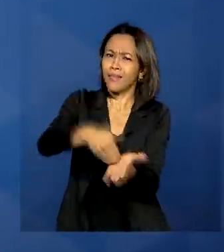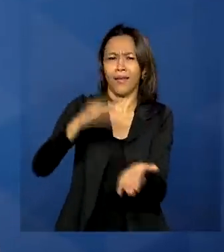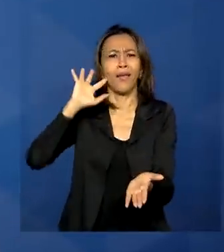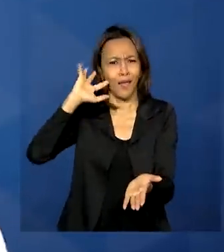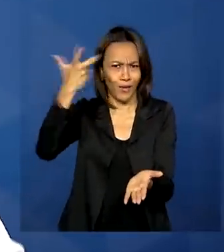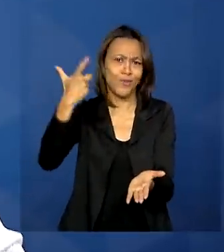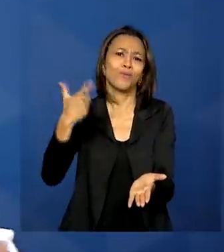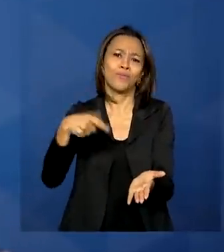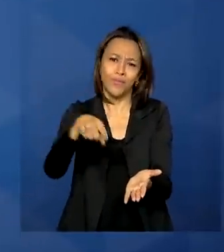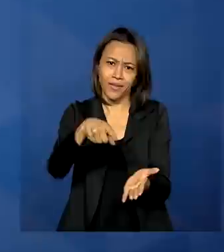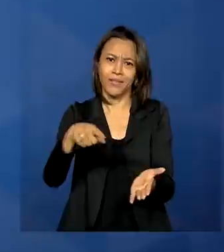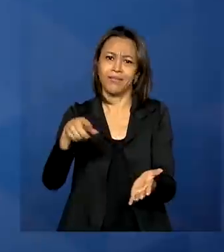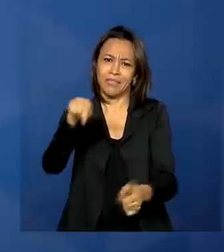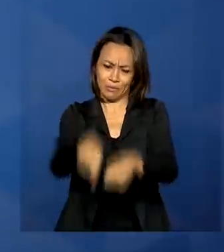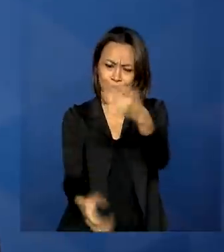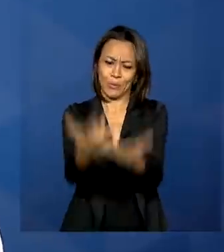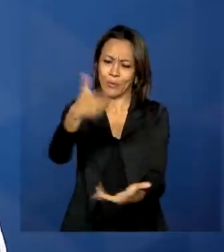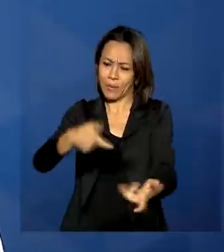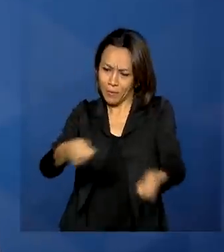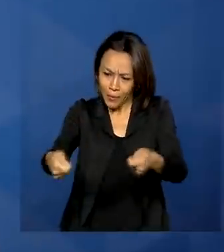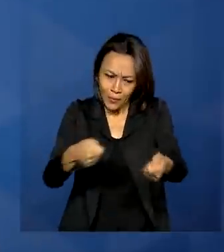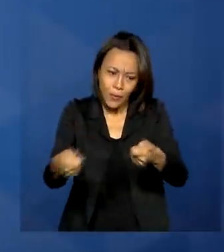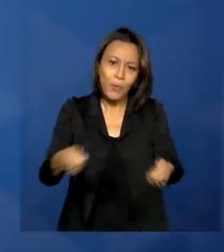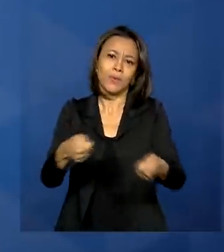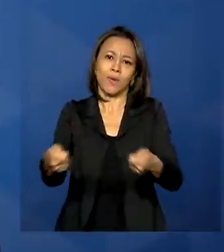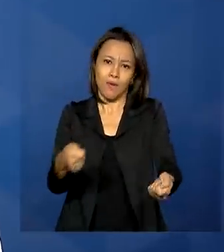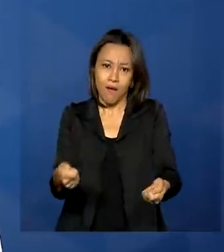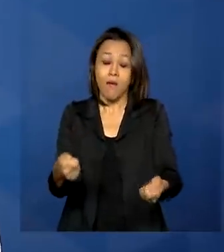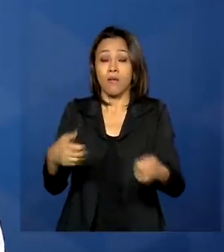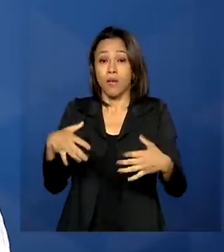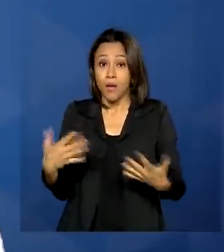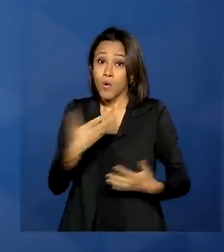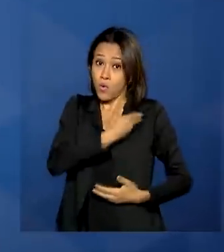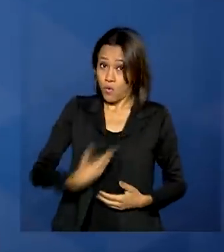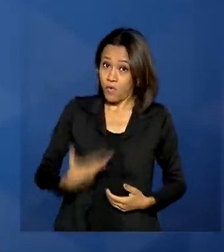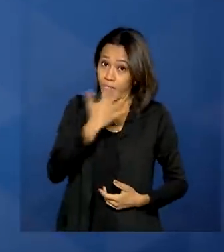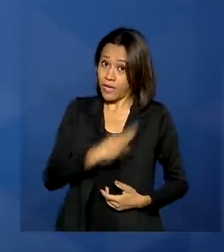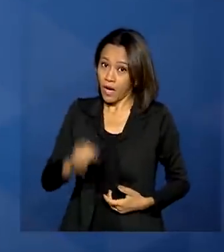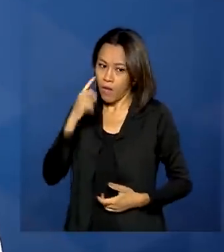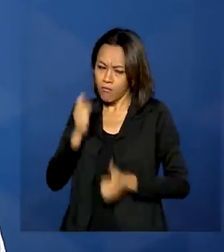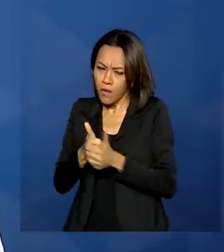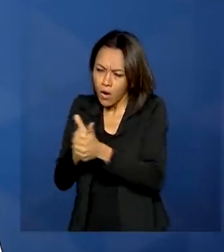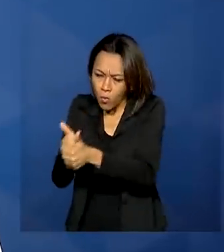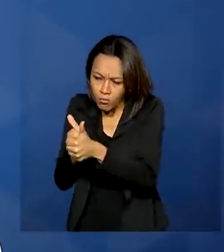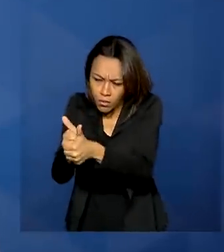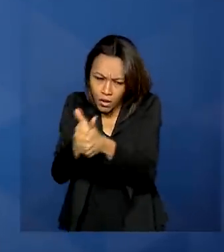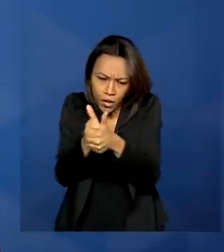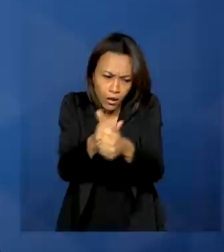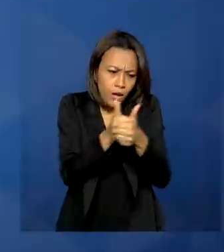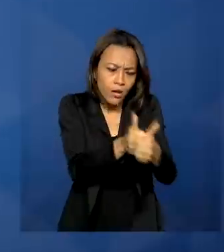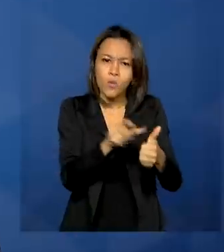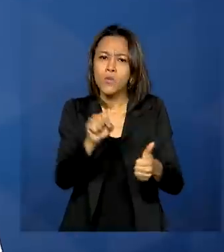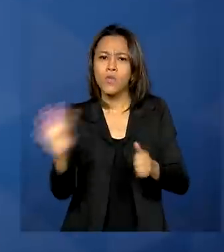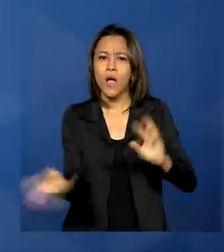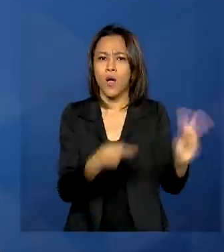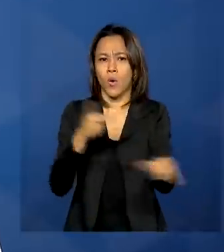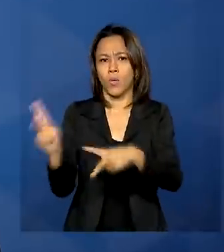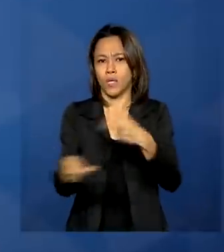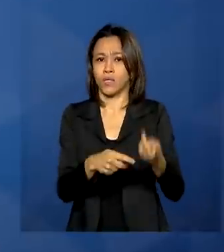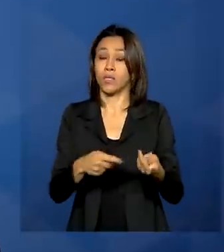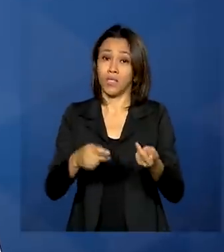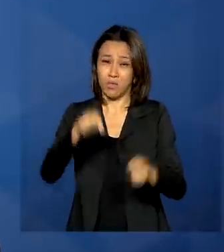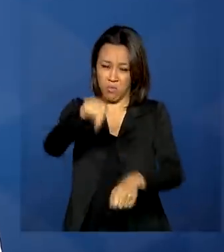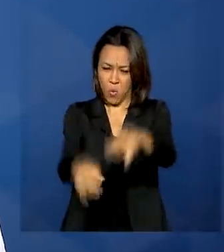controlada. Enquanto isso, o governo federal segue monitorando de perto a evolução das queimadas no Pantanal Mato